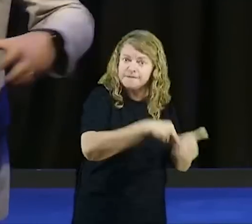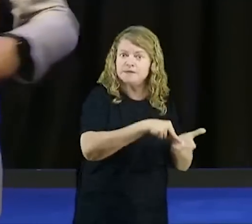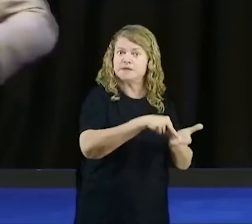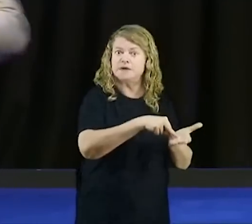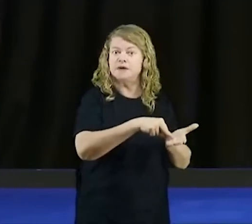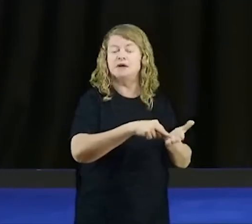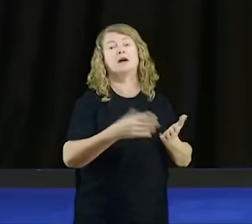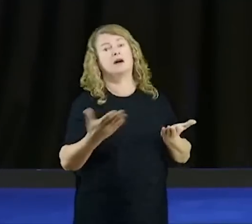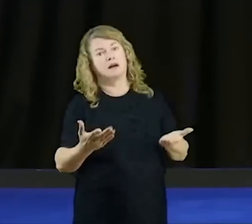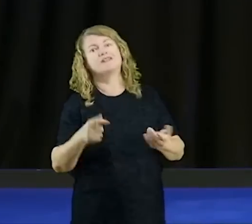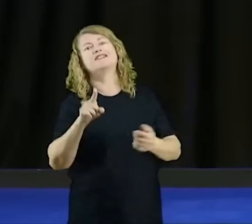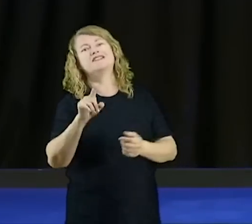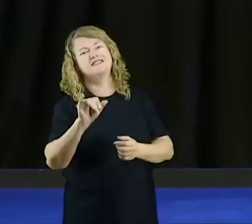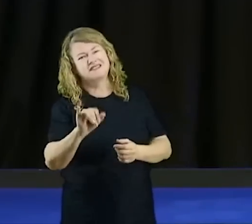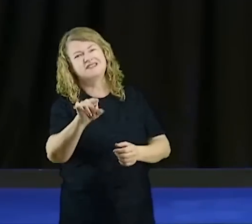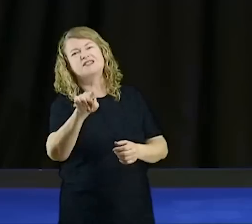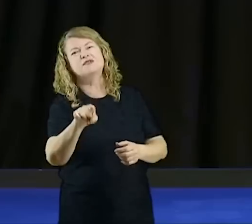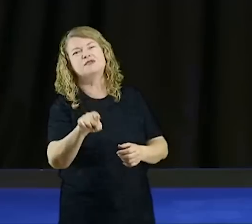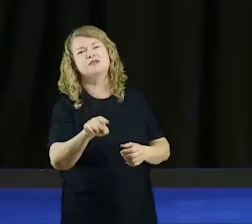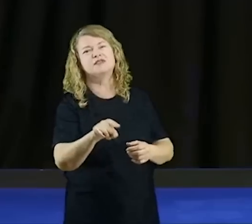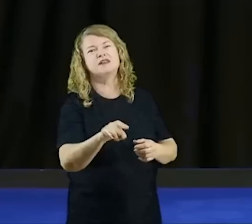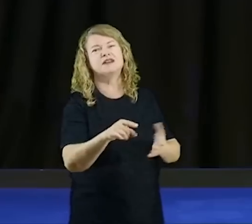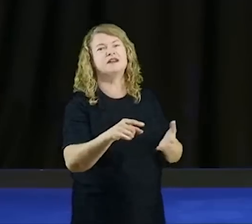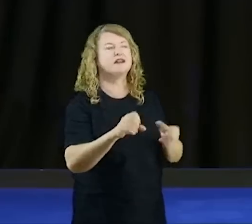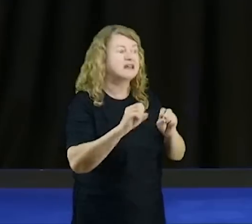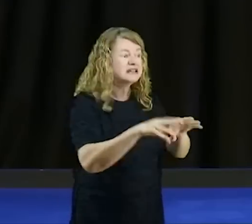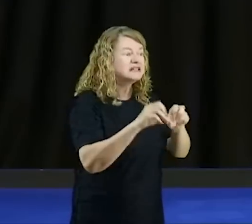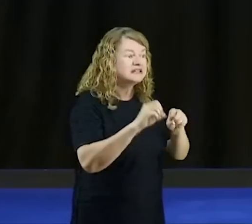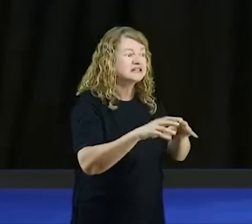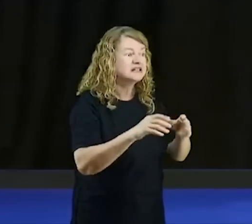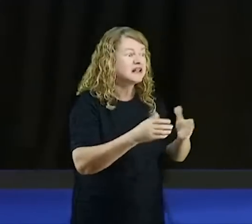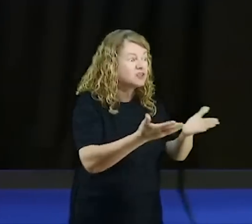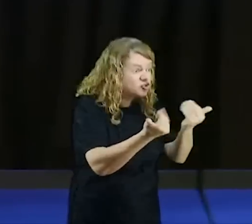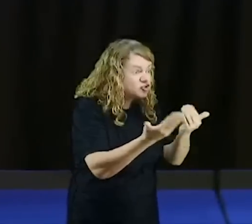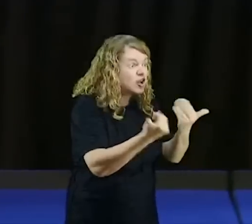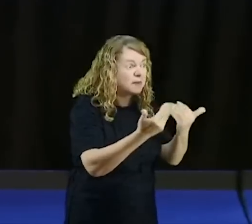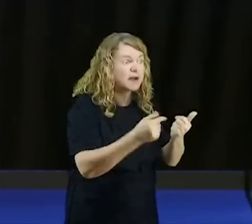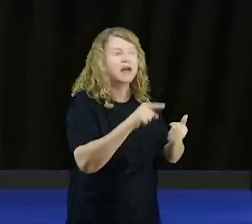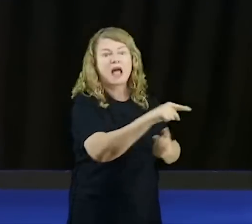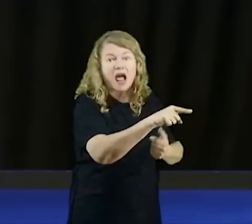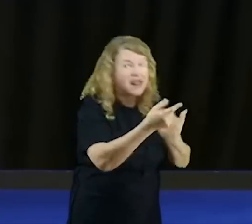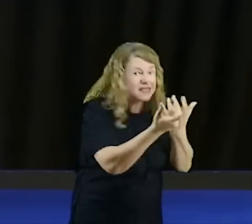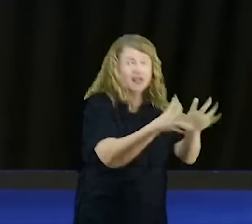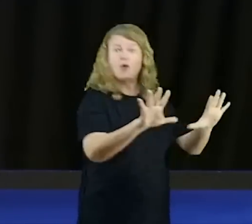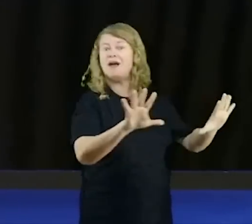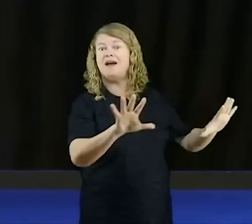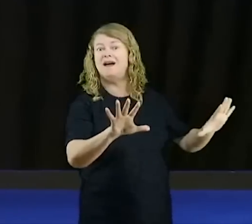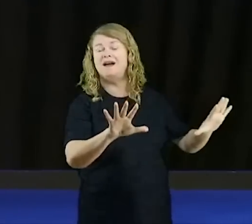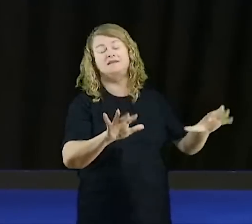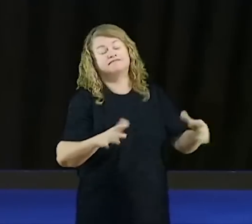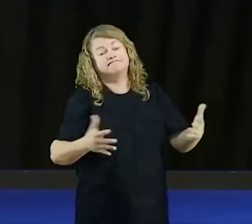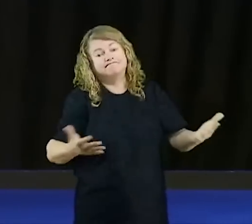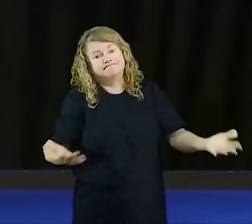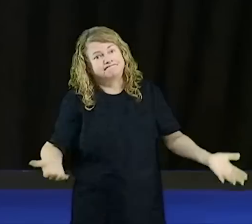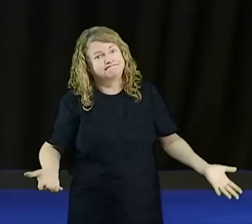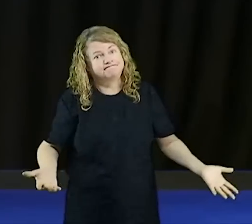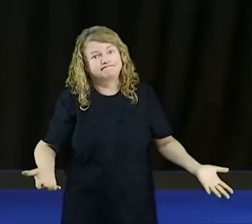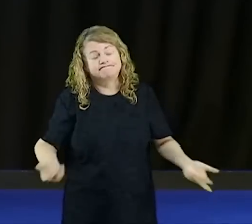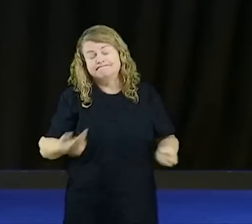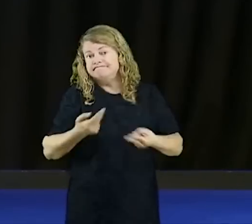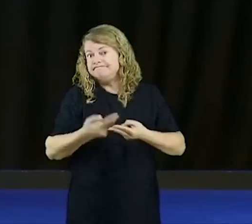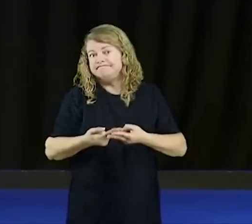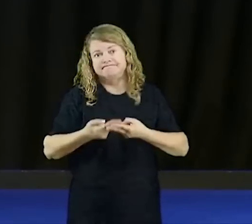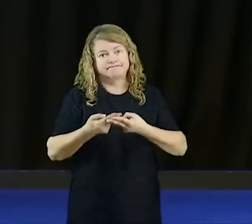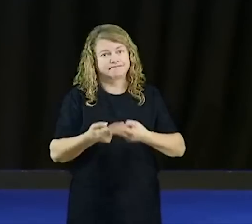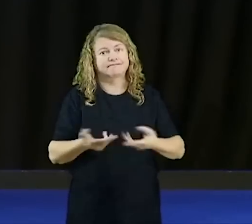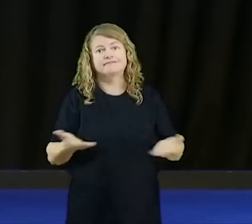você não pode ir, além, daquilo que a pessoa quer, você vai lá com uma, com